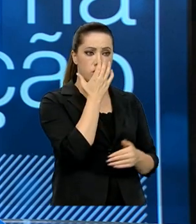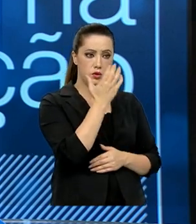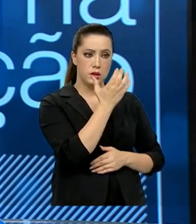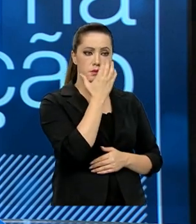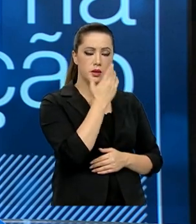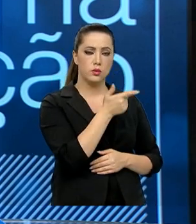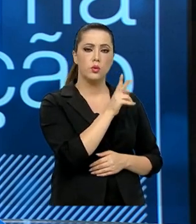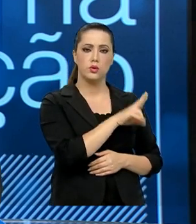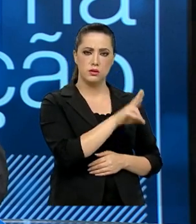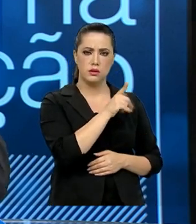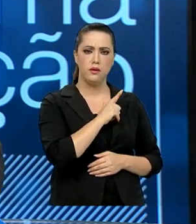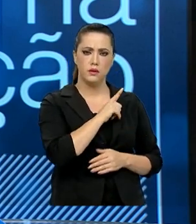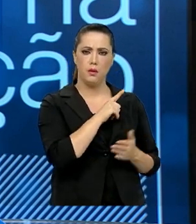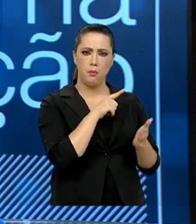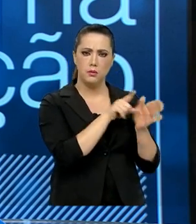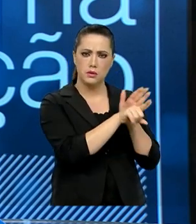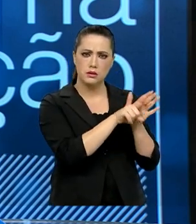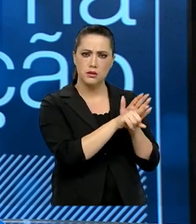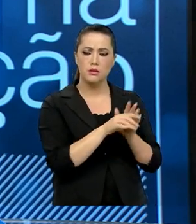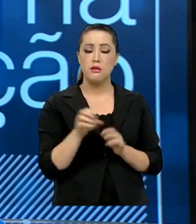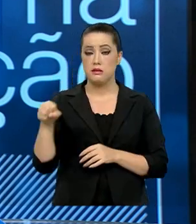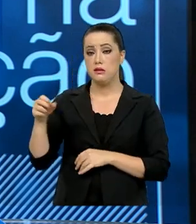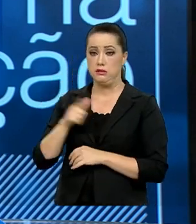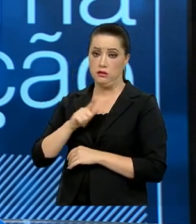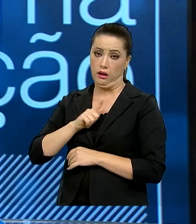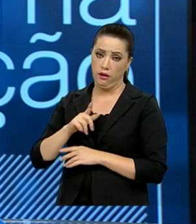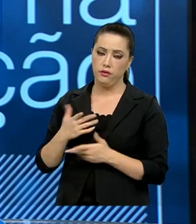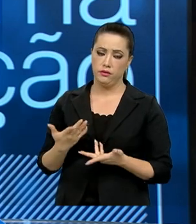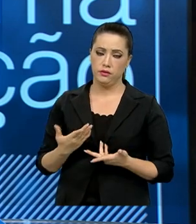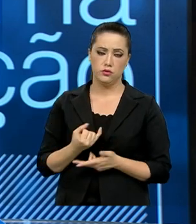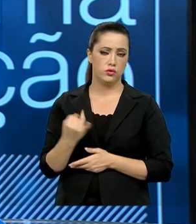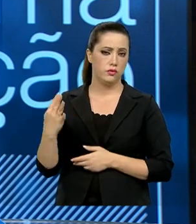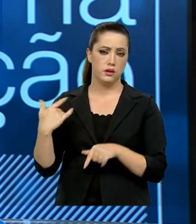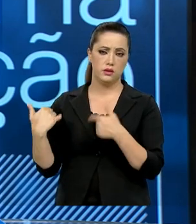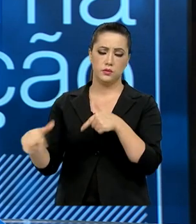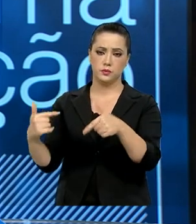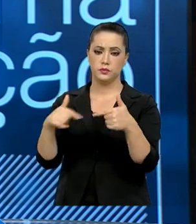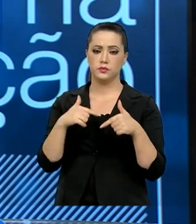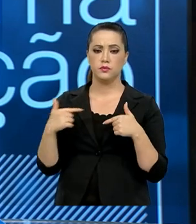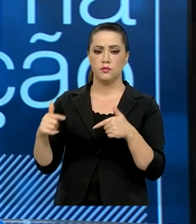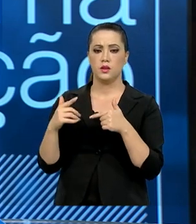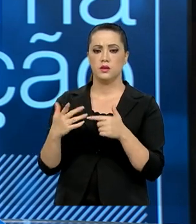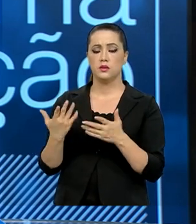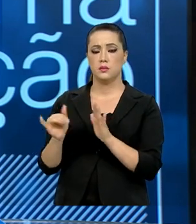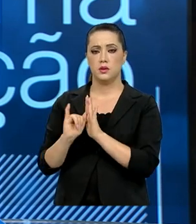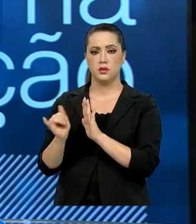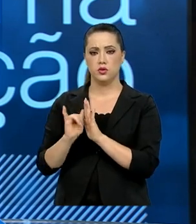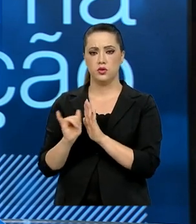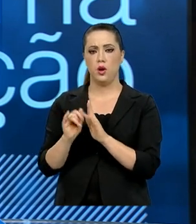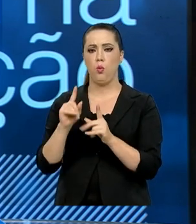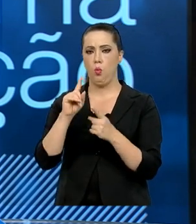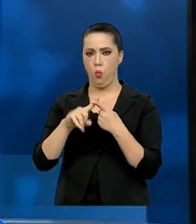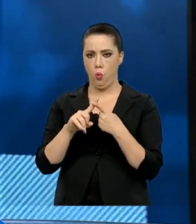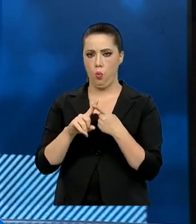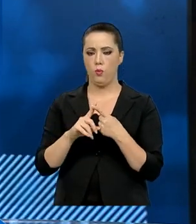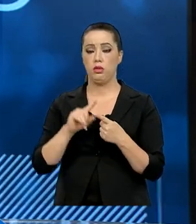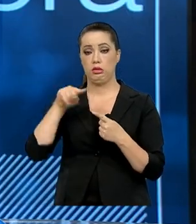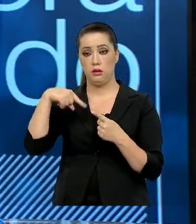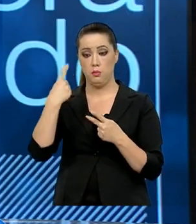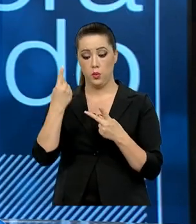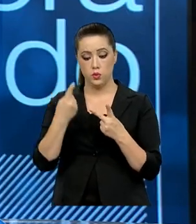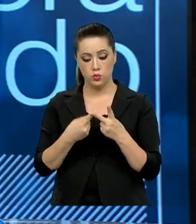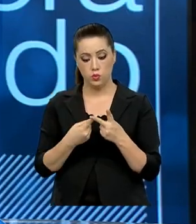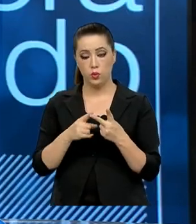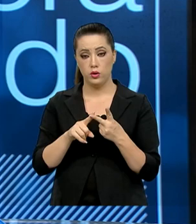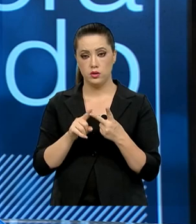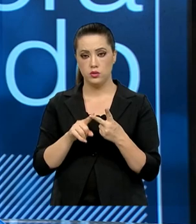Desenvolvimento de respiradores. Uma série de ações nesse primeiro edital. O segundo edital já foi